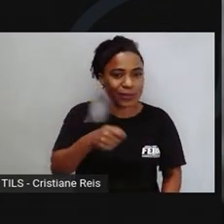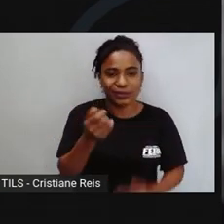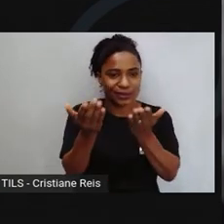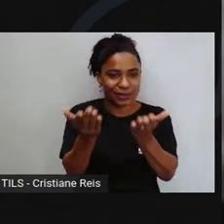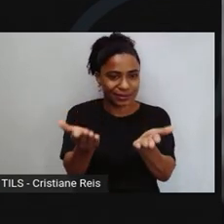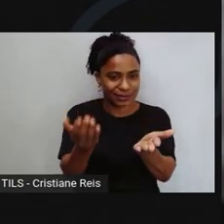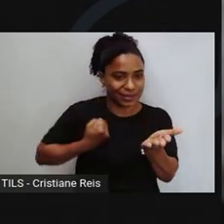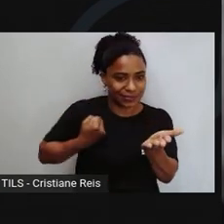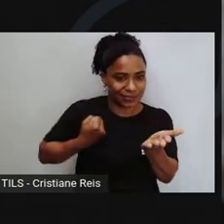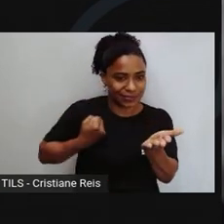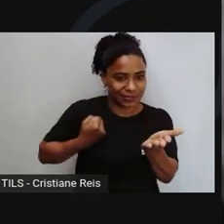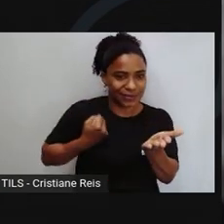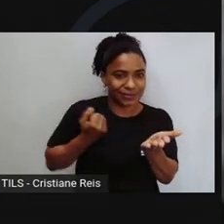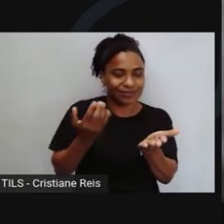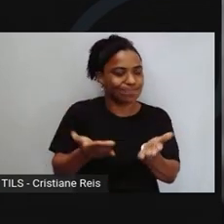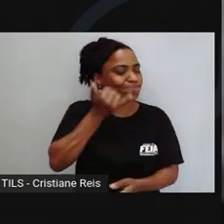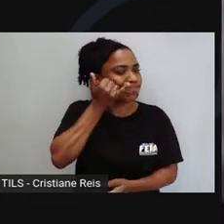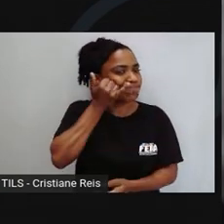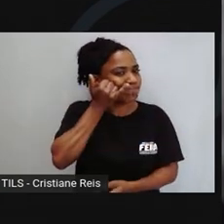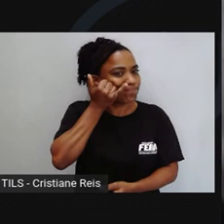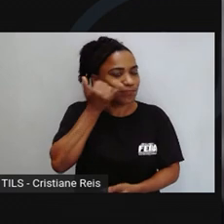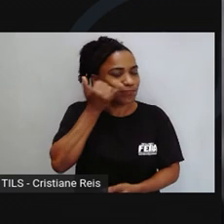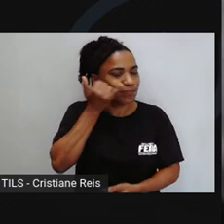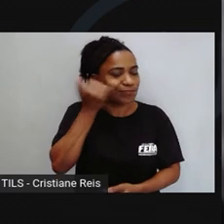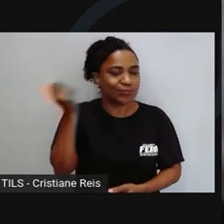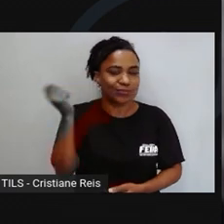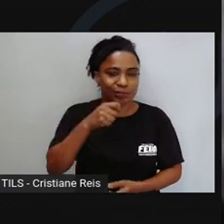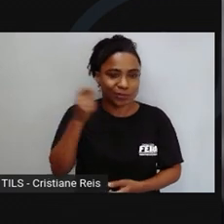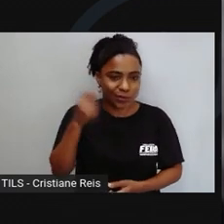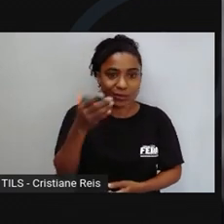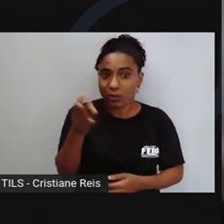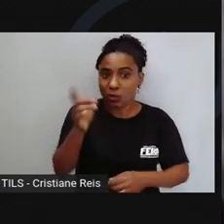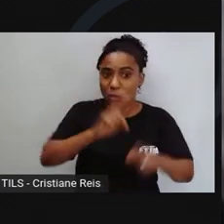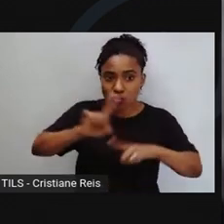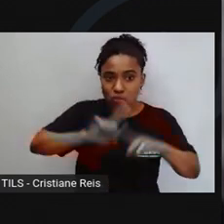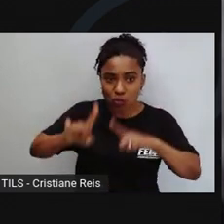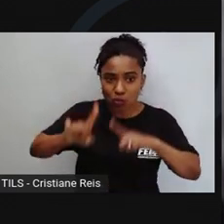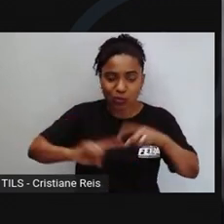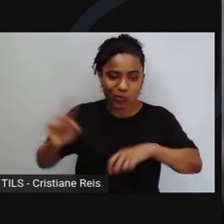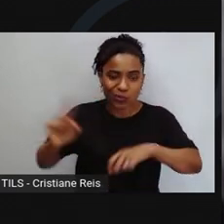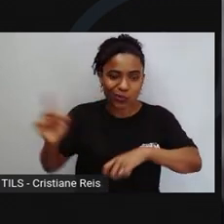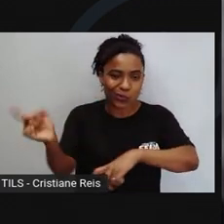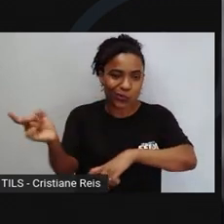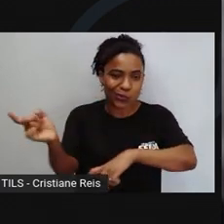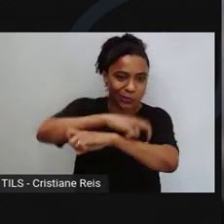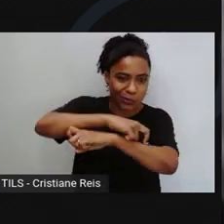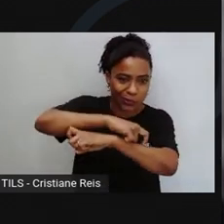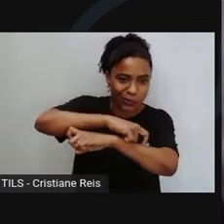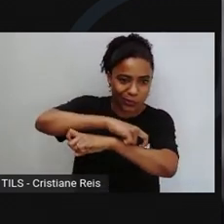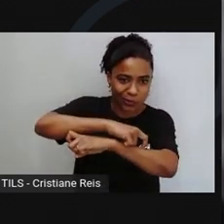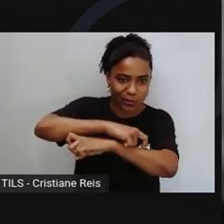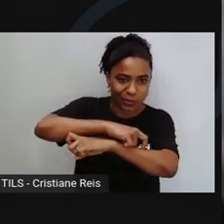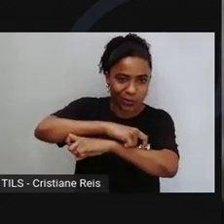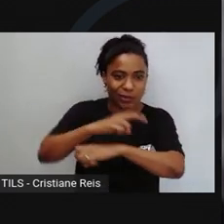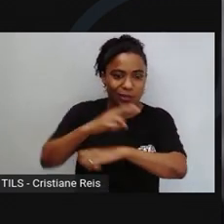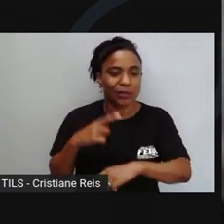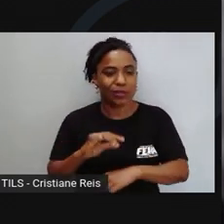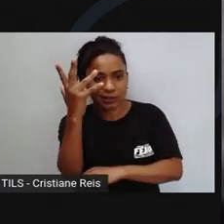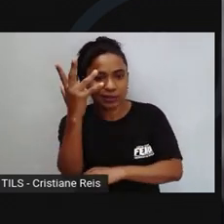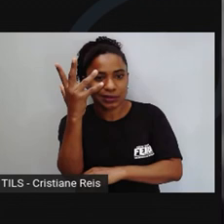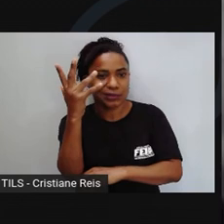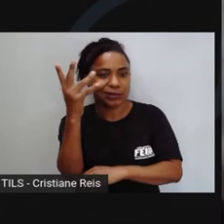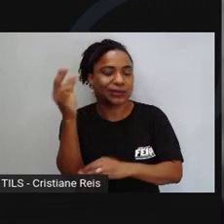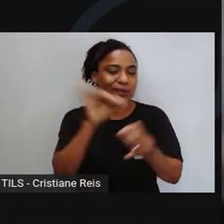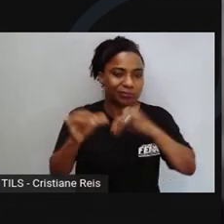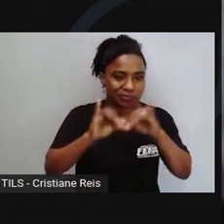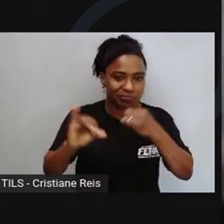148. Esse é o Centro de Controle de Envenenamentos, que também serve para acidentes com produtos biológicos, acidentes com animais peçonhentos, eles